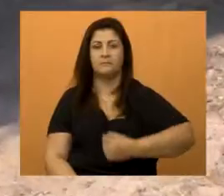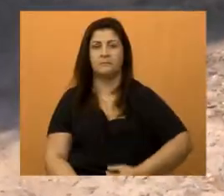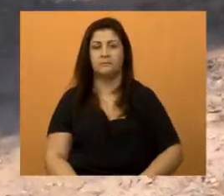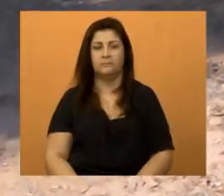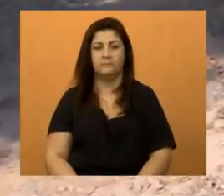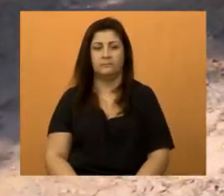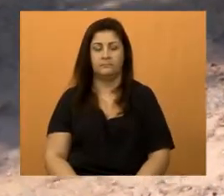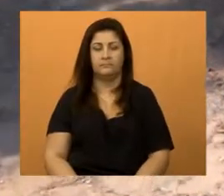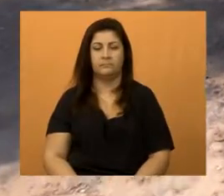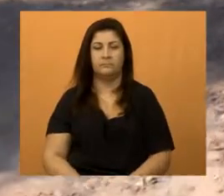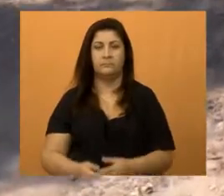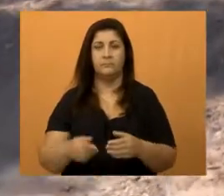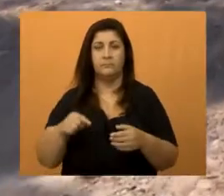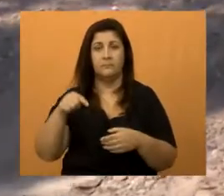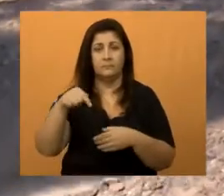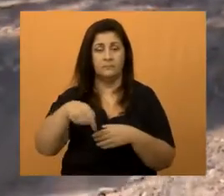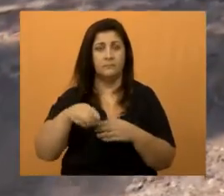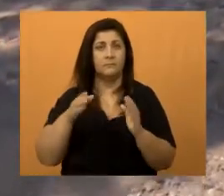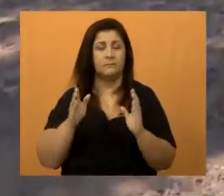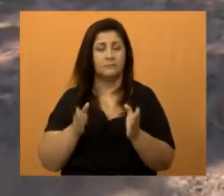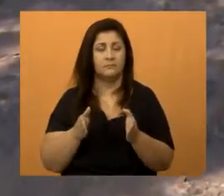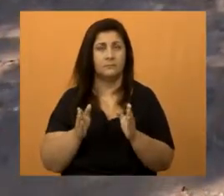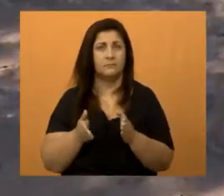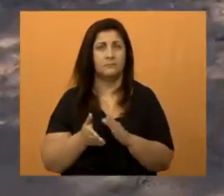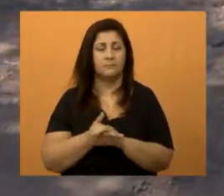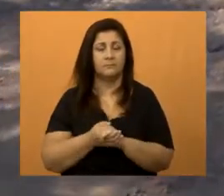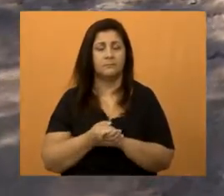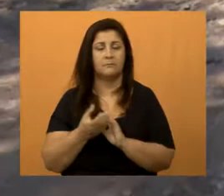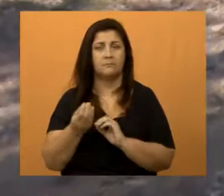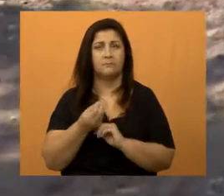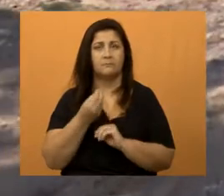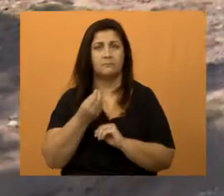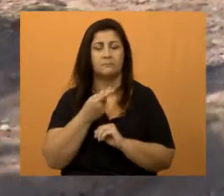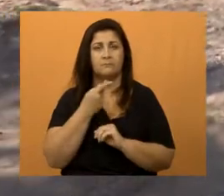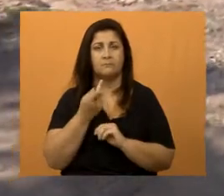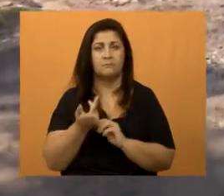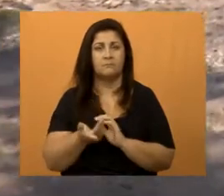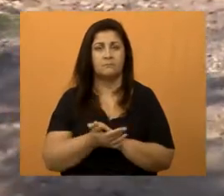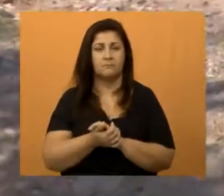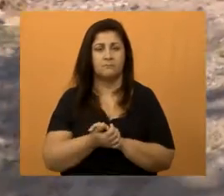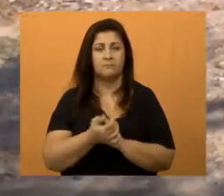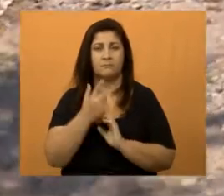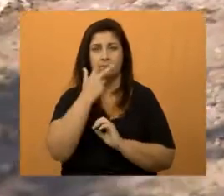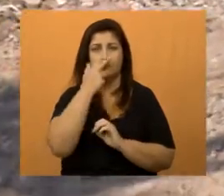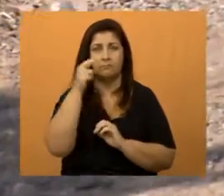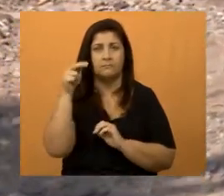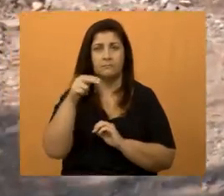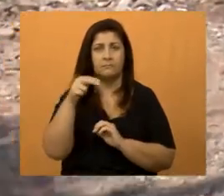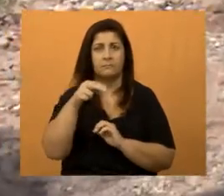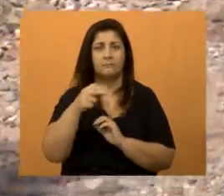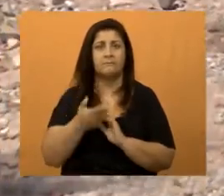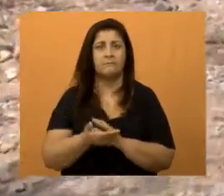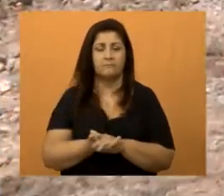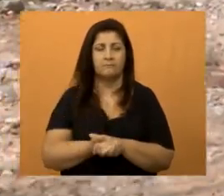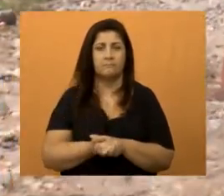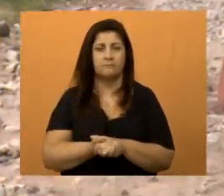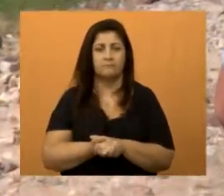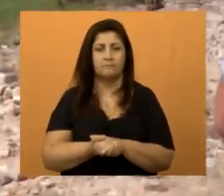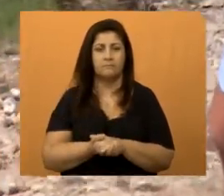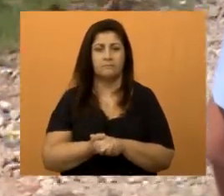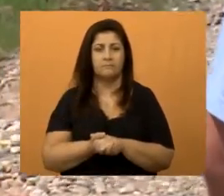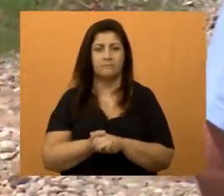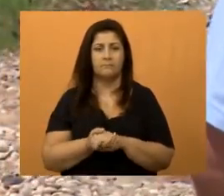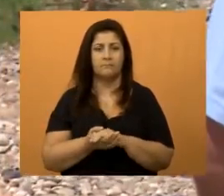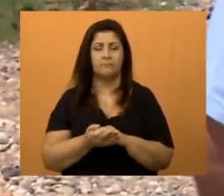Isso aqui já está uma... Como que eu iria falar, já está uma novela. Isso aqui foi passado aqui